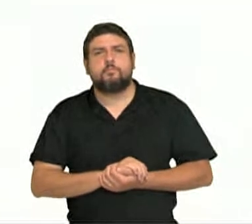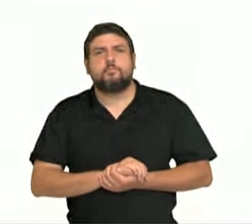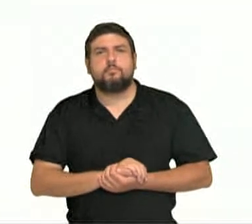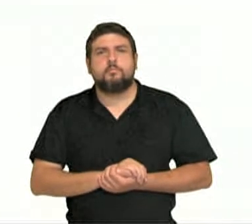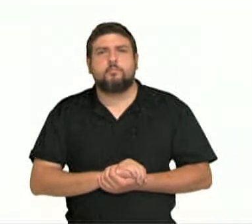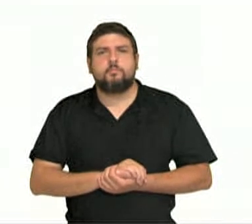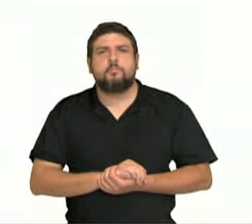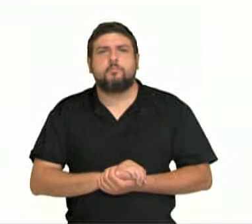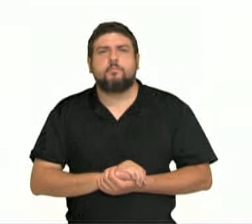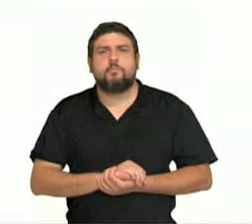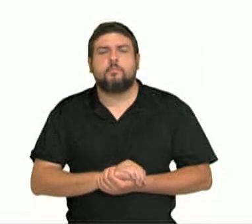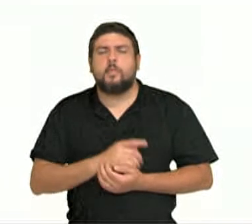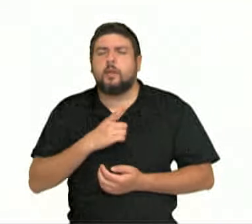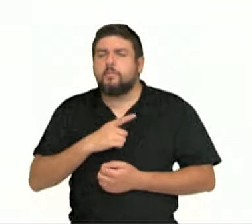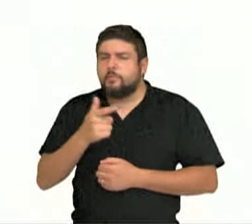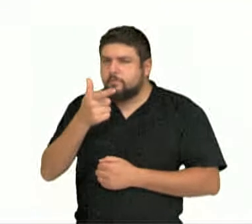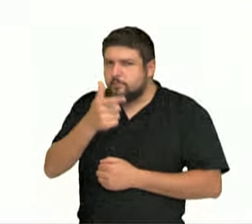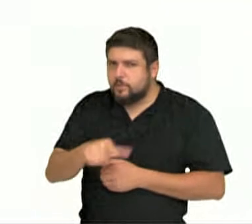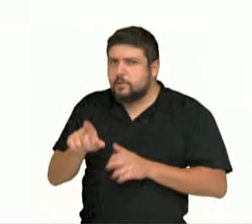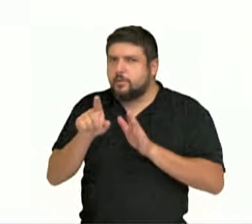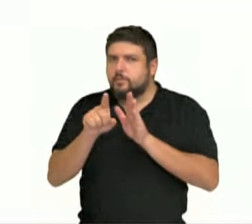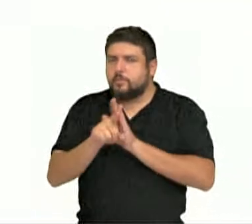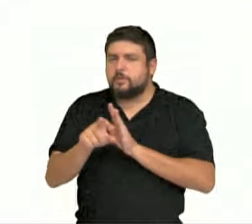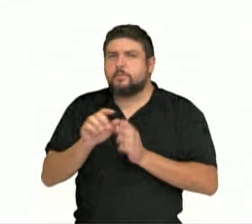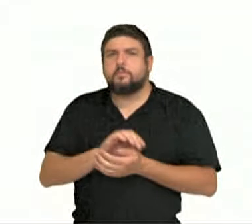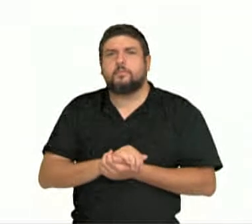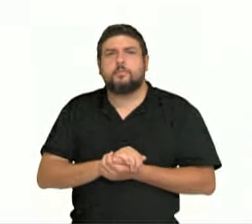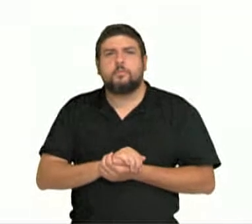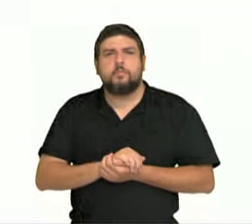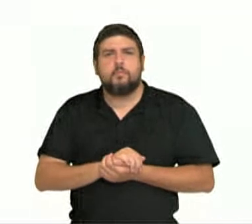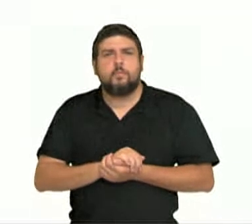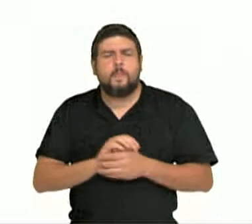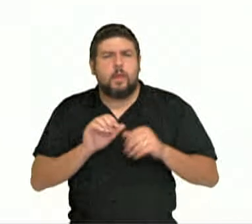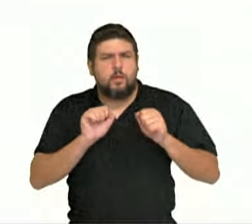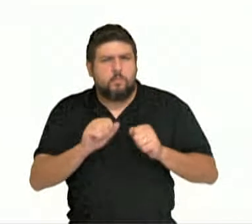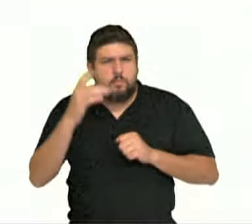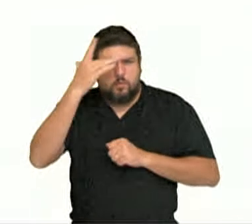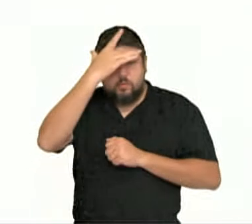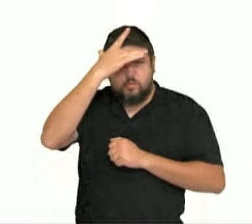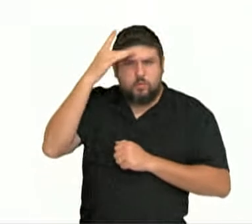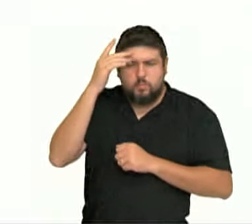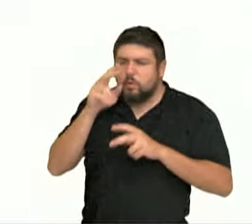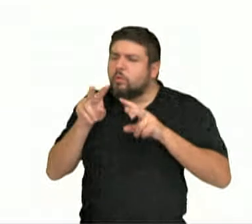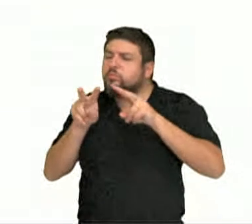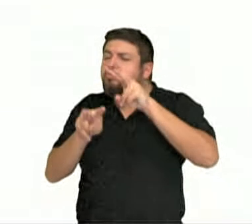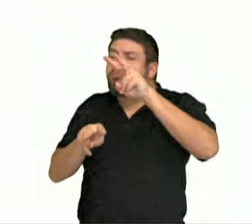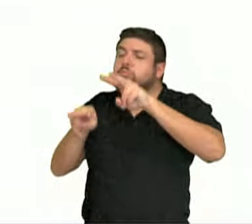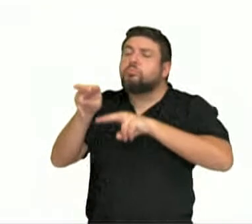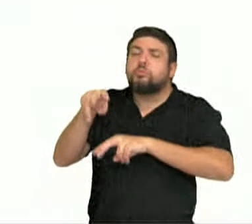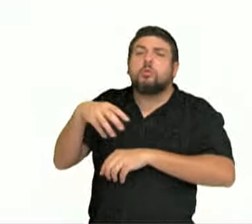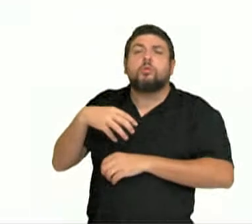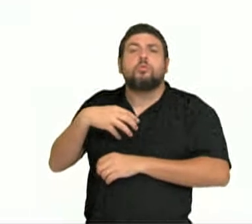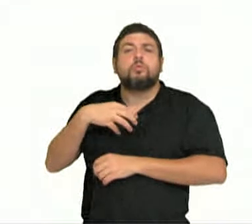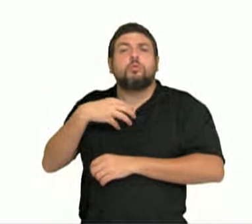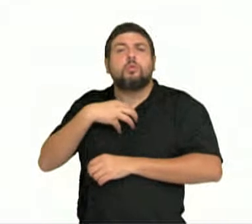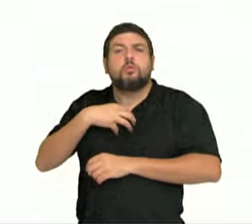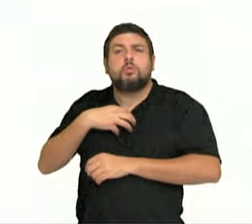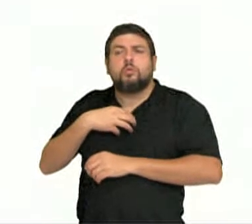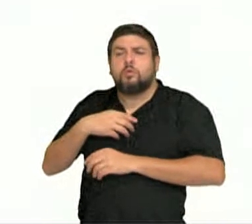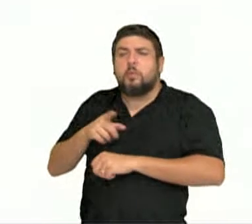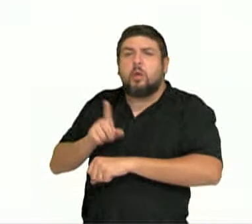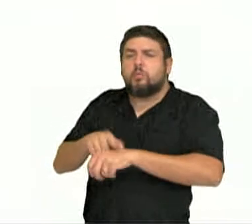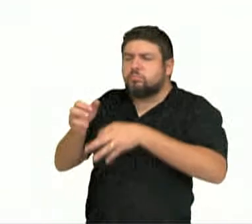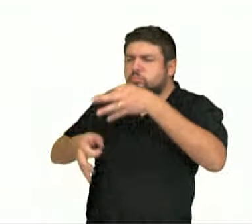Aí tem mais uma pergunta. Se pode avaliar uma pessoa unicamente por como ela é